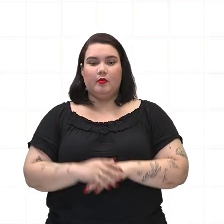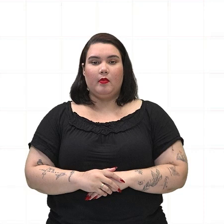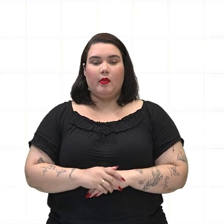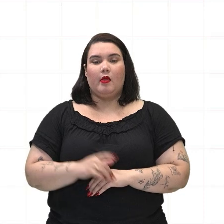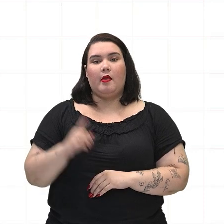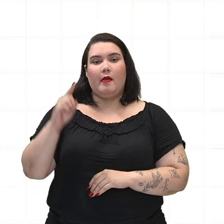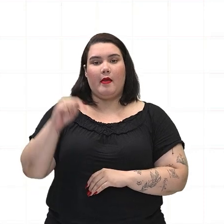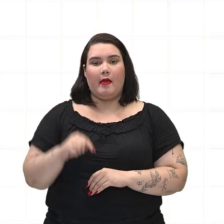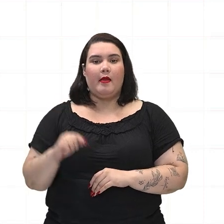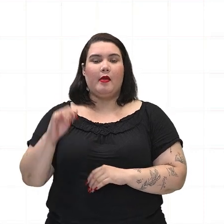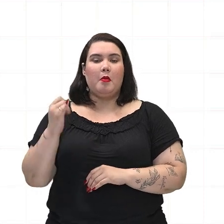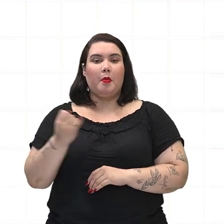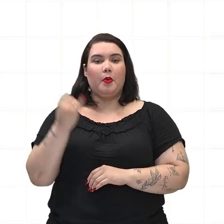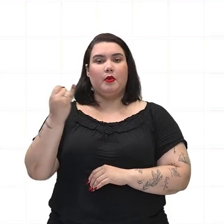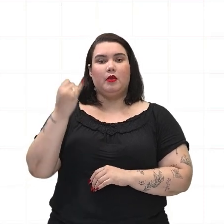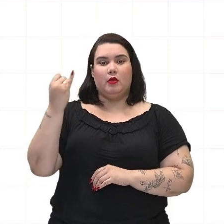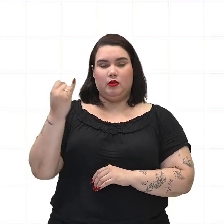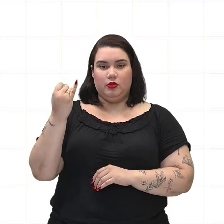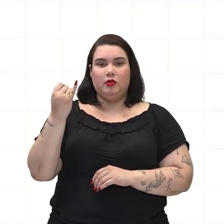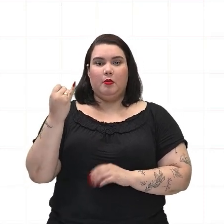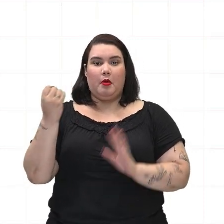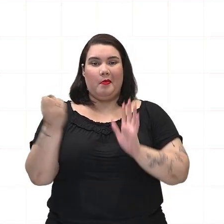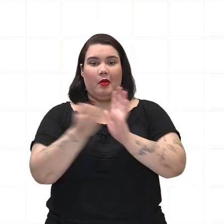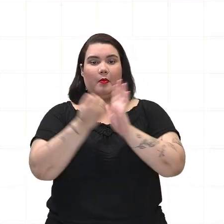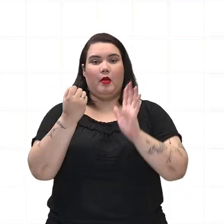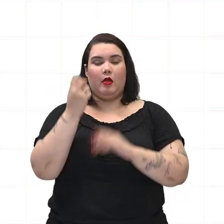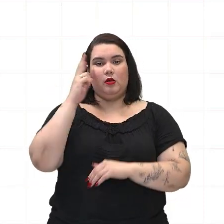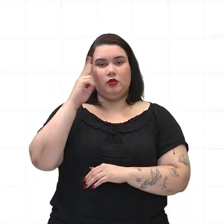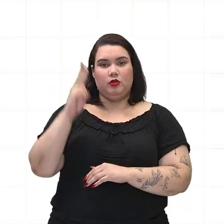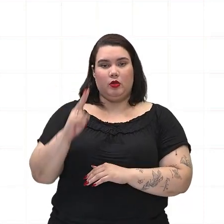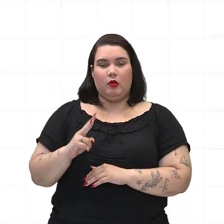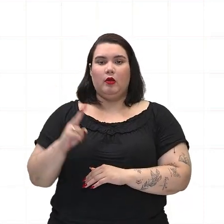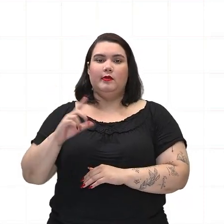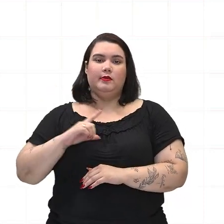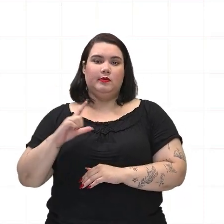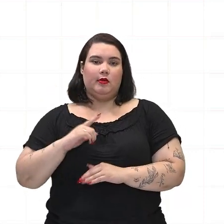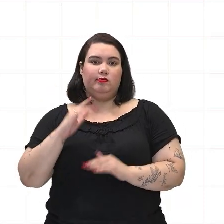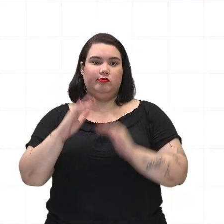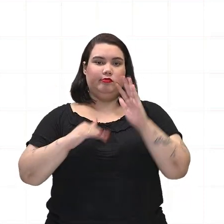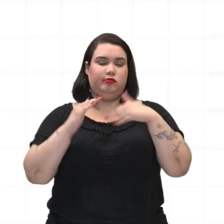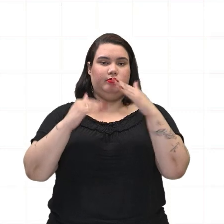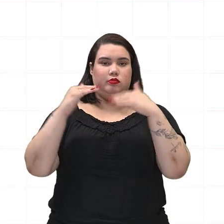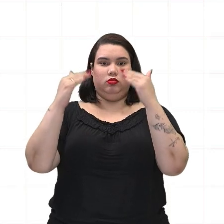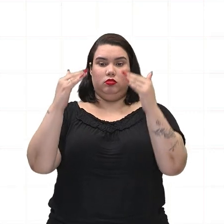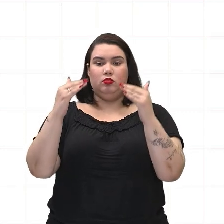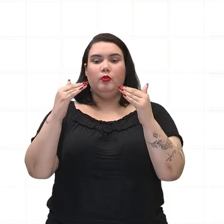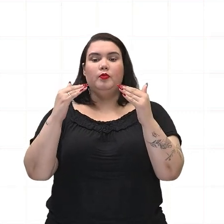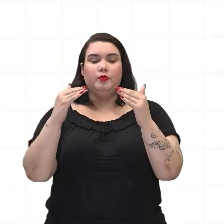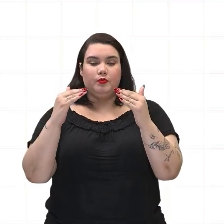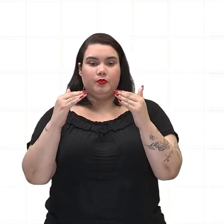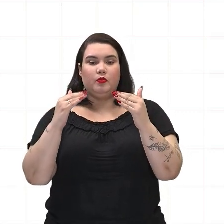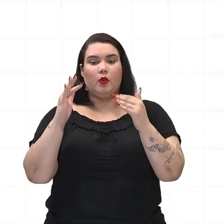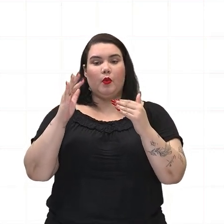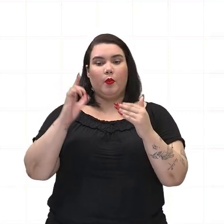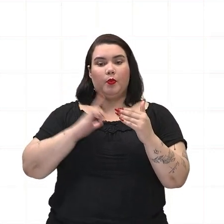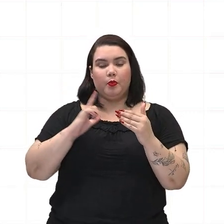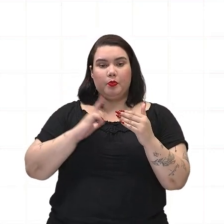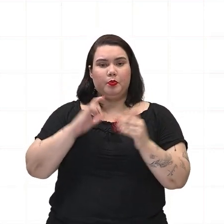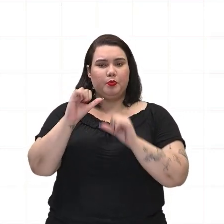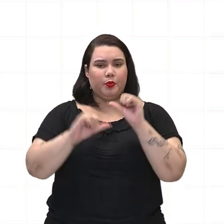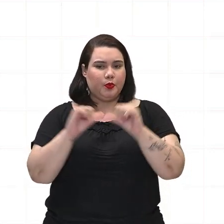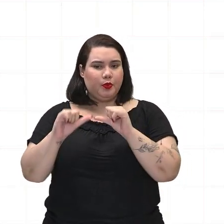institucionais que irão alavancar, né, e que irão trazer profundas